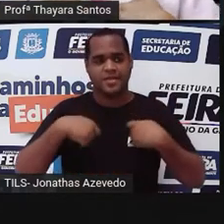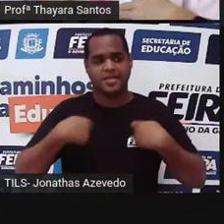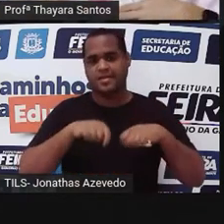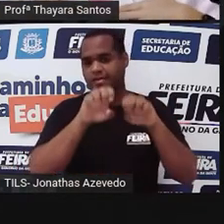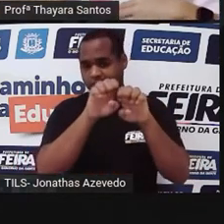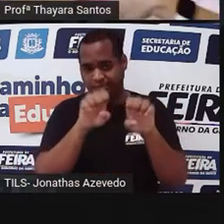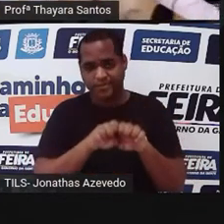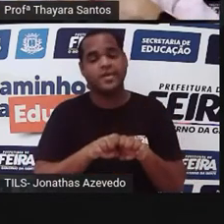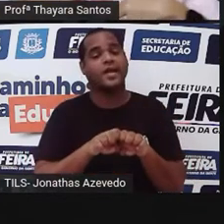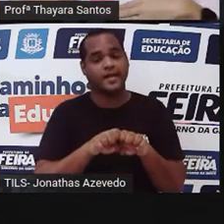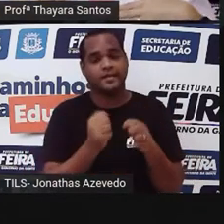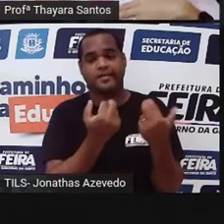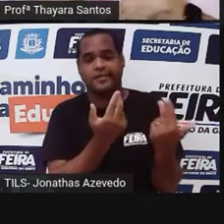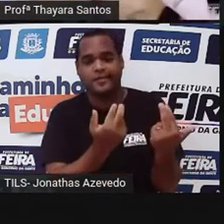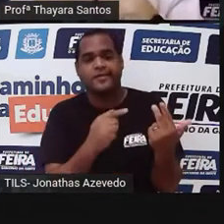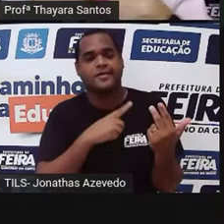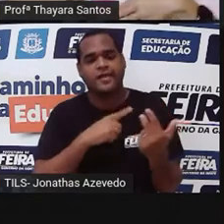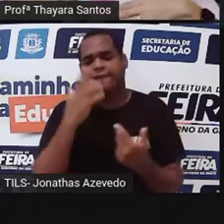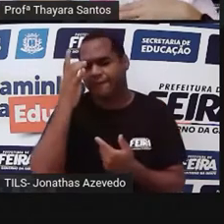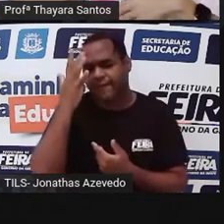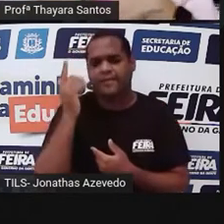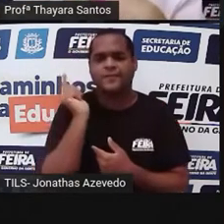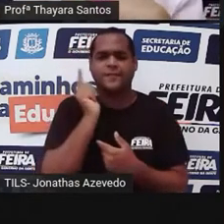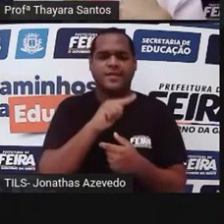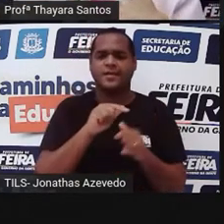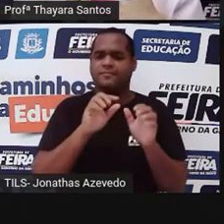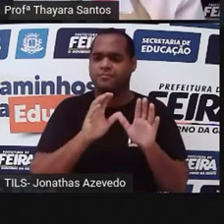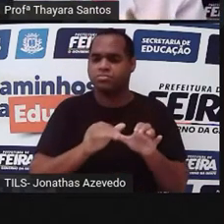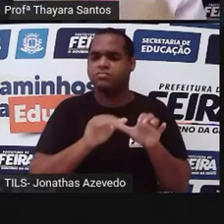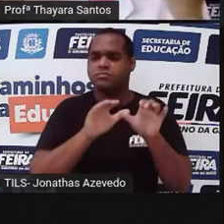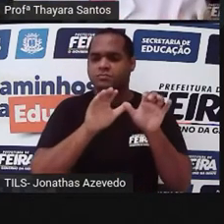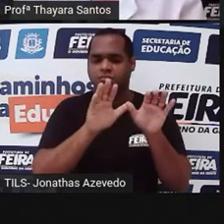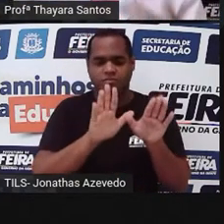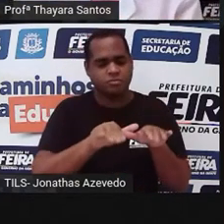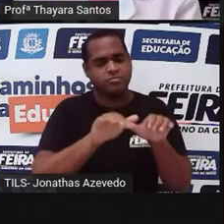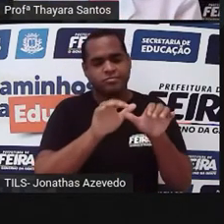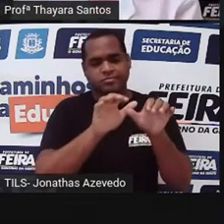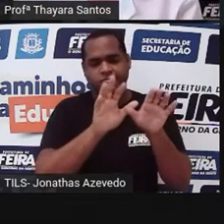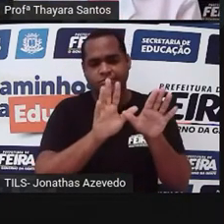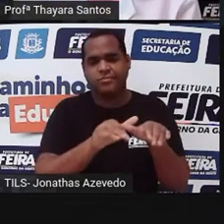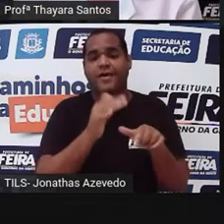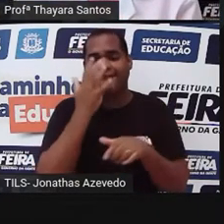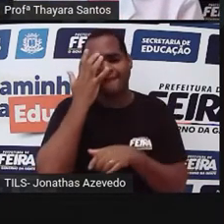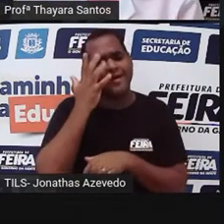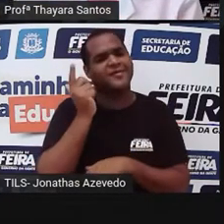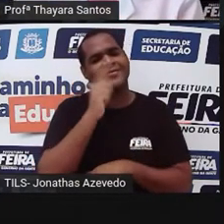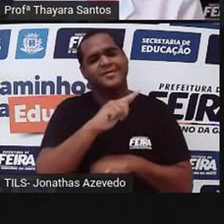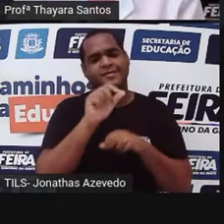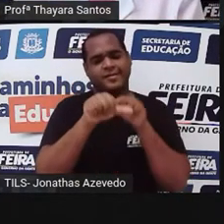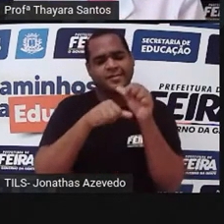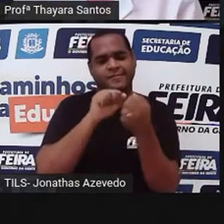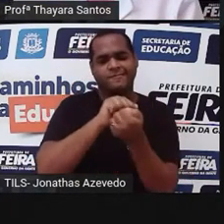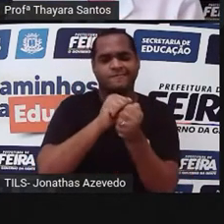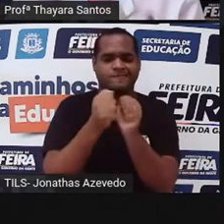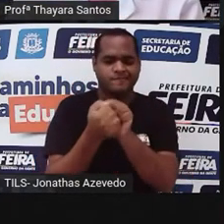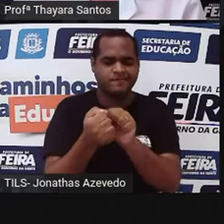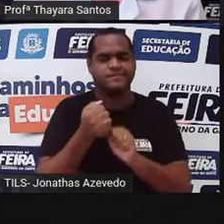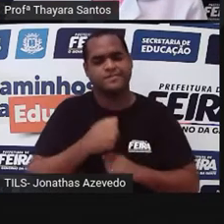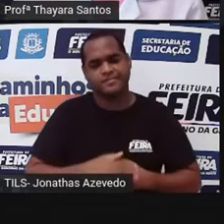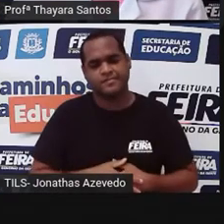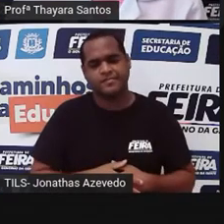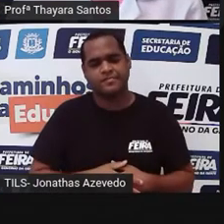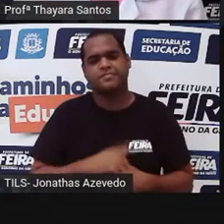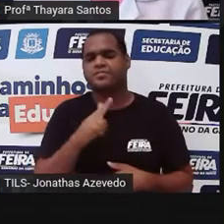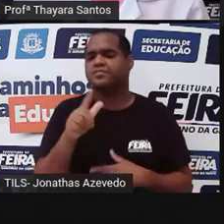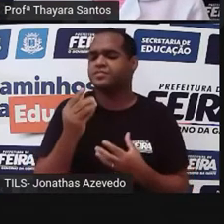desse jeito pra facilitar esse batimento dessas asas, né? Que é outra adaptação pro voo. E como